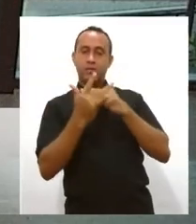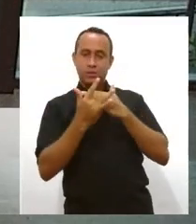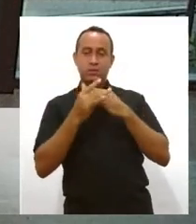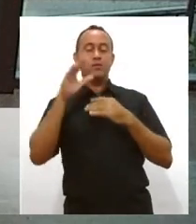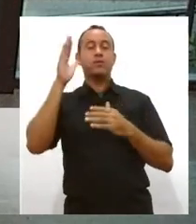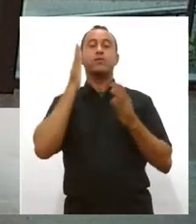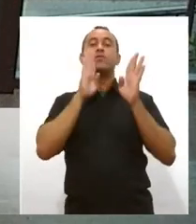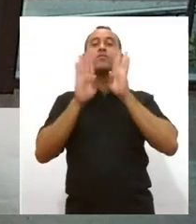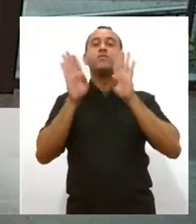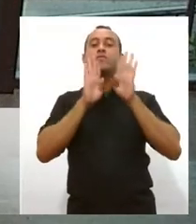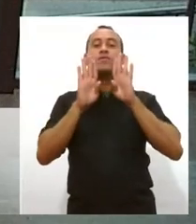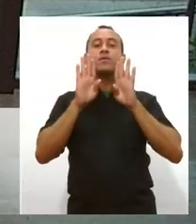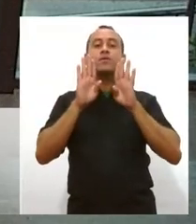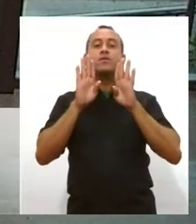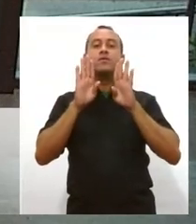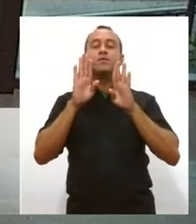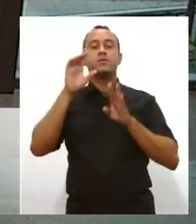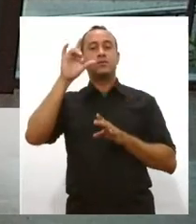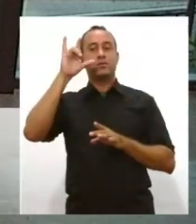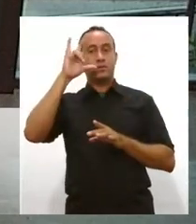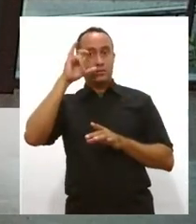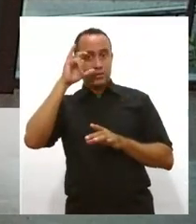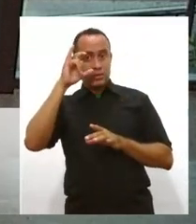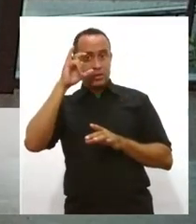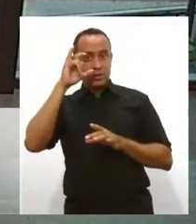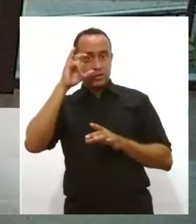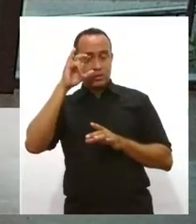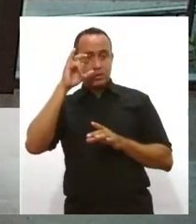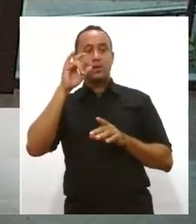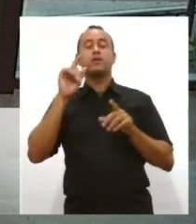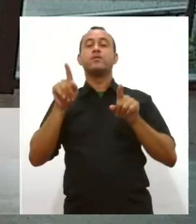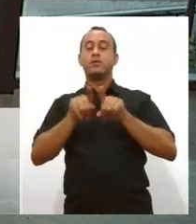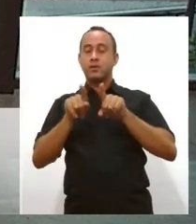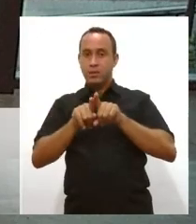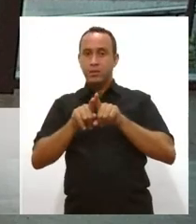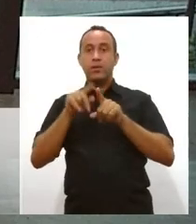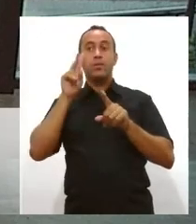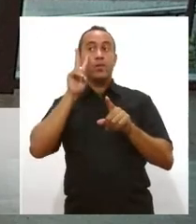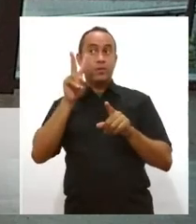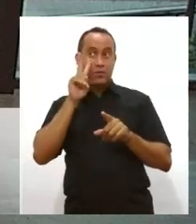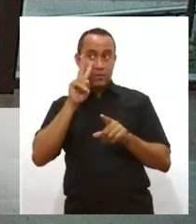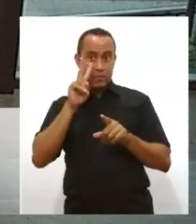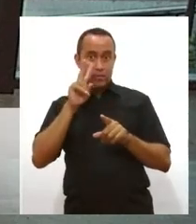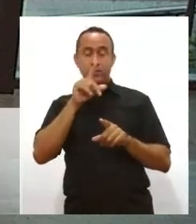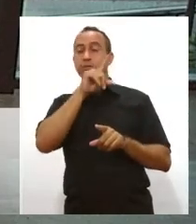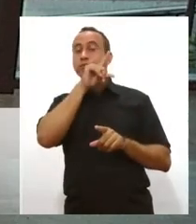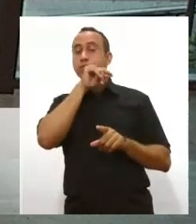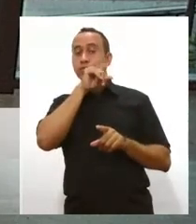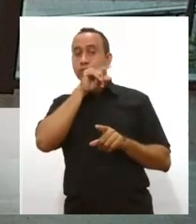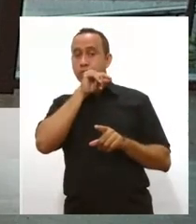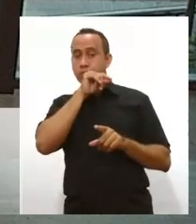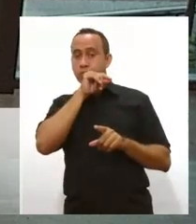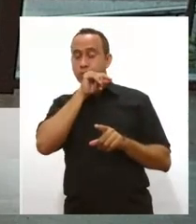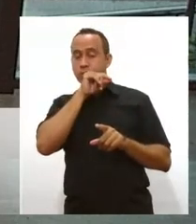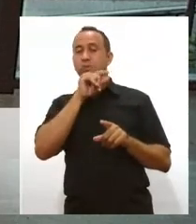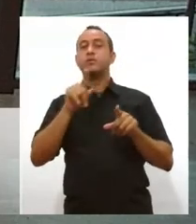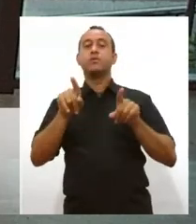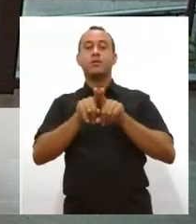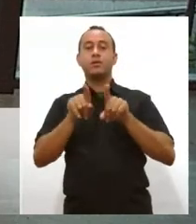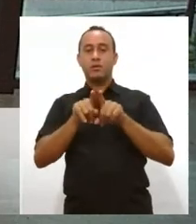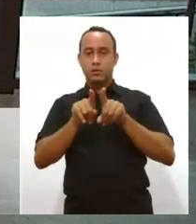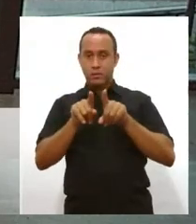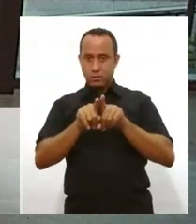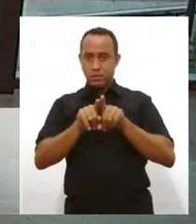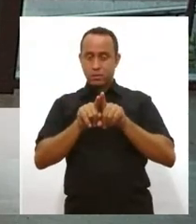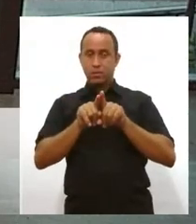e no Instagram pelo arroba TV Alesi 5.2 Você também pode acompanhar no Twitter arroba TV Alesi e também no nosso